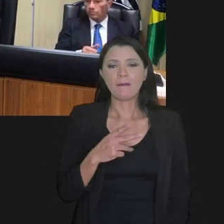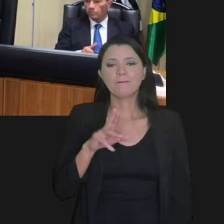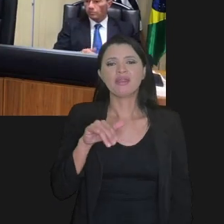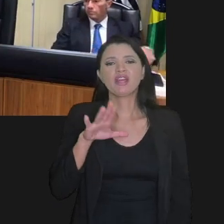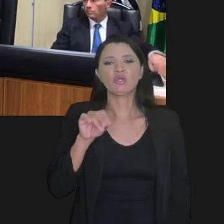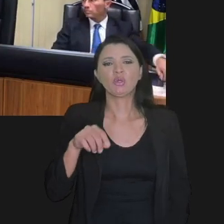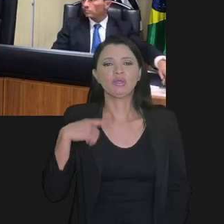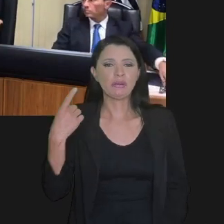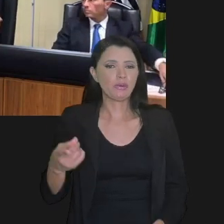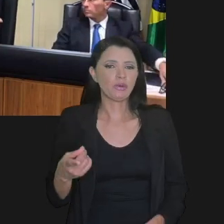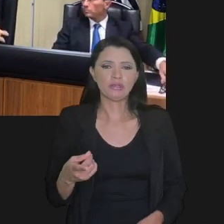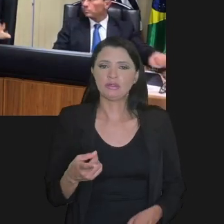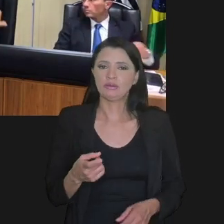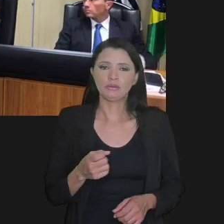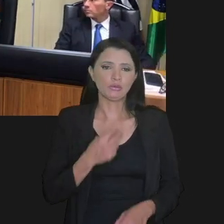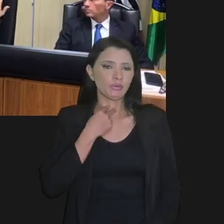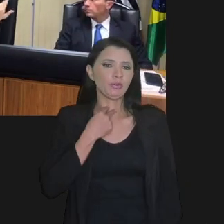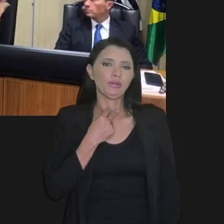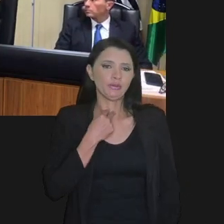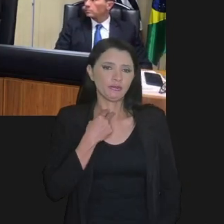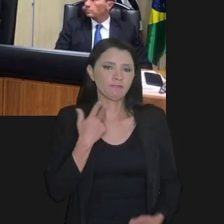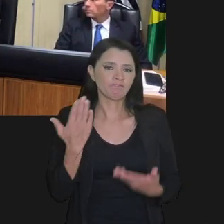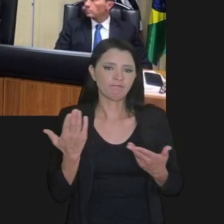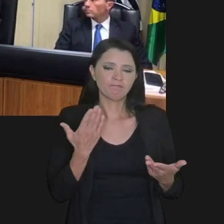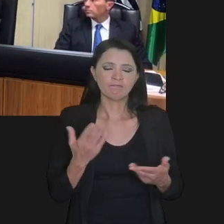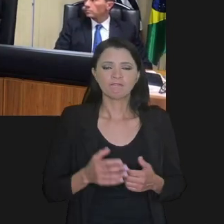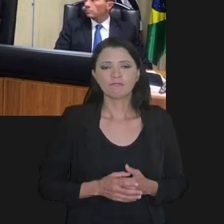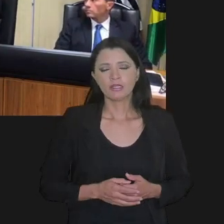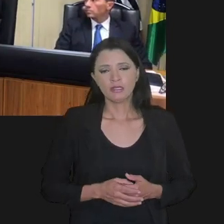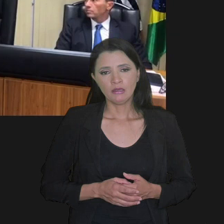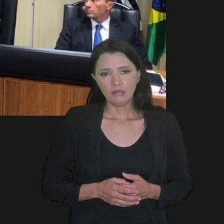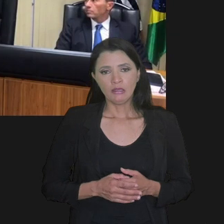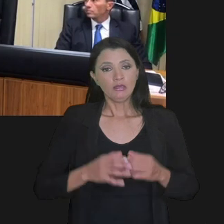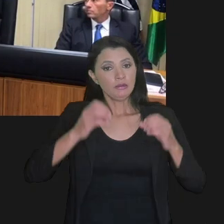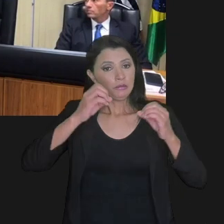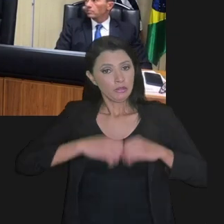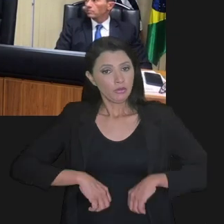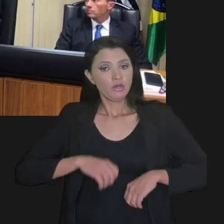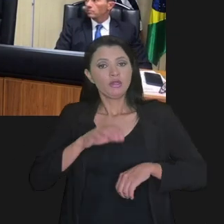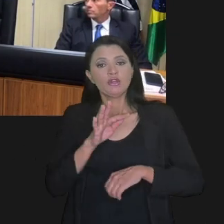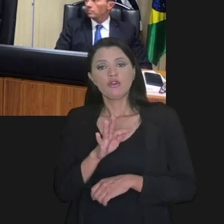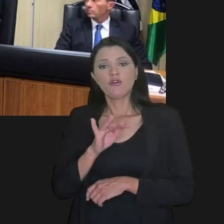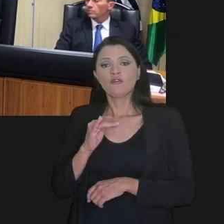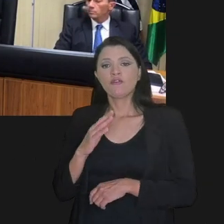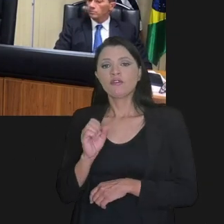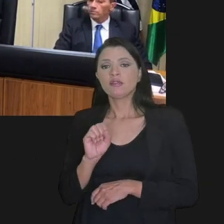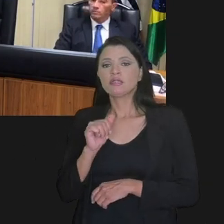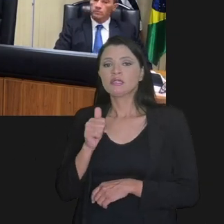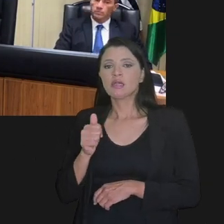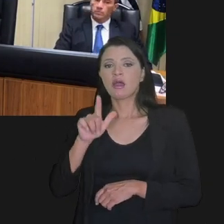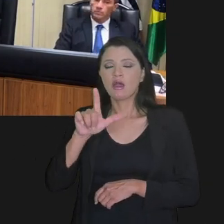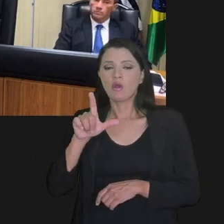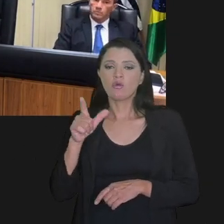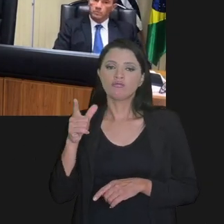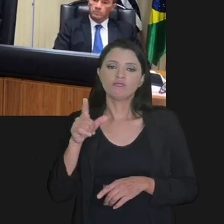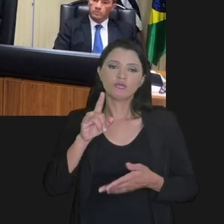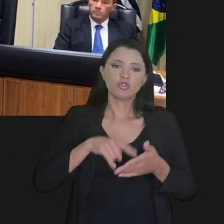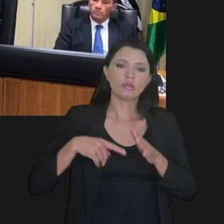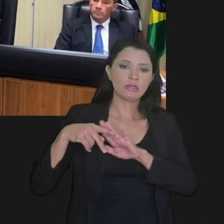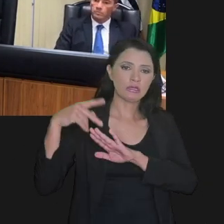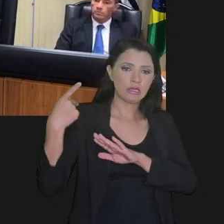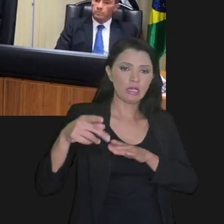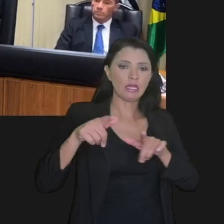precatório com outra. Seria, enfim, temerário. e o prejuízo fiscal pode ser aquele de